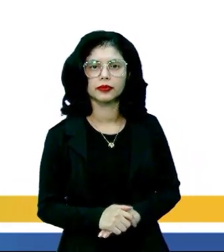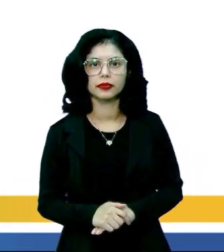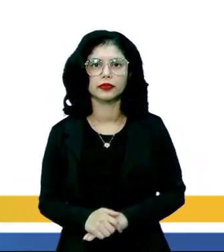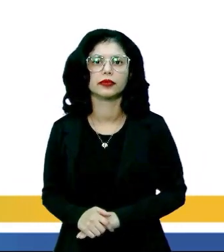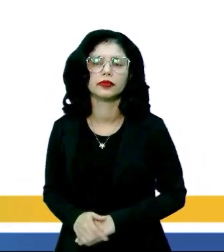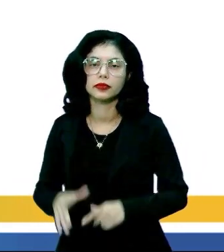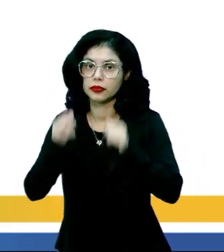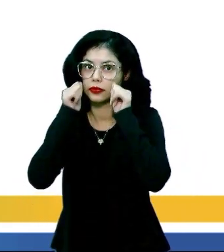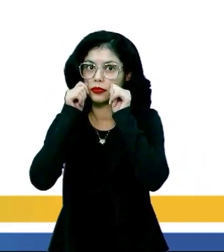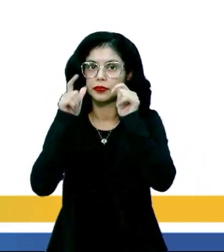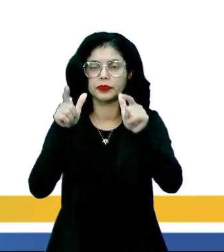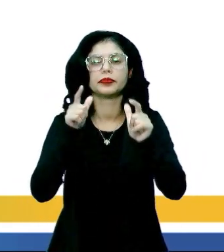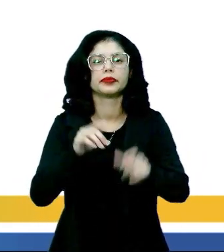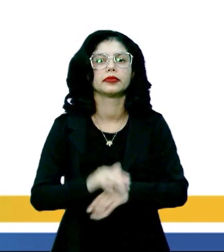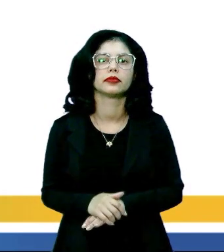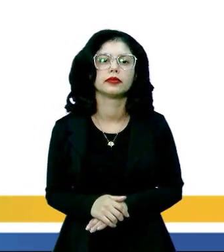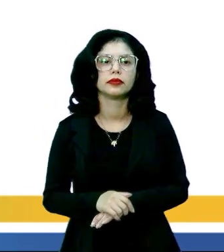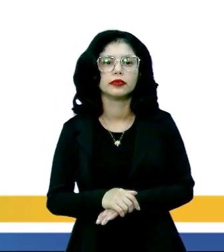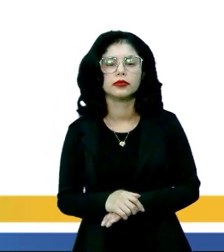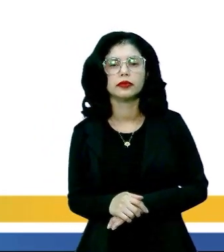Ouçam com bastante atenção.